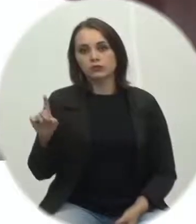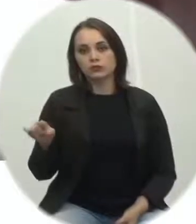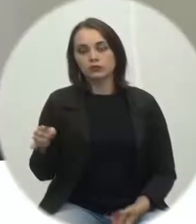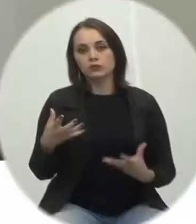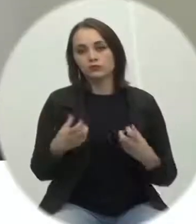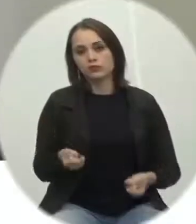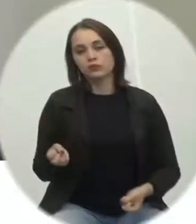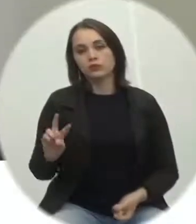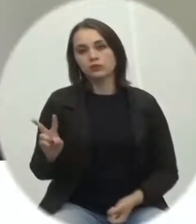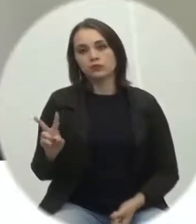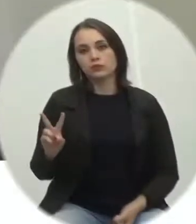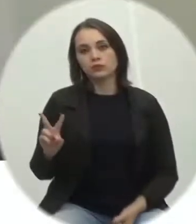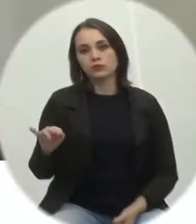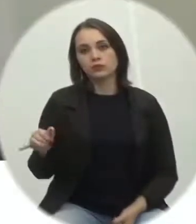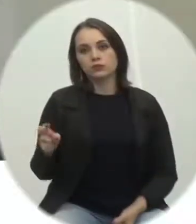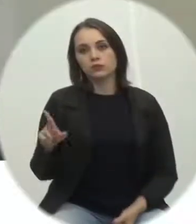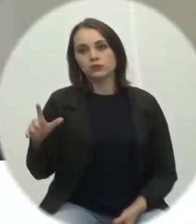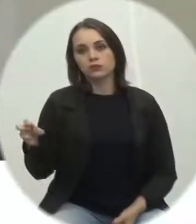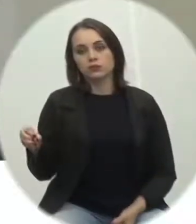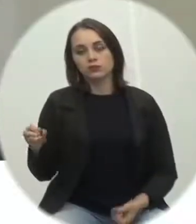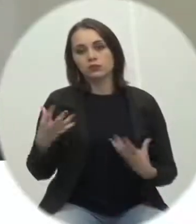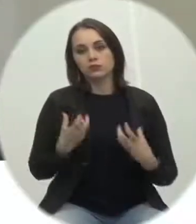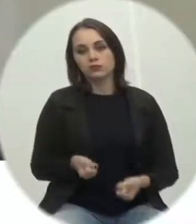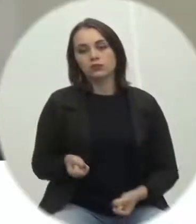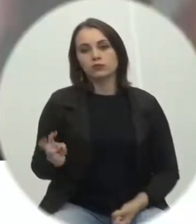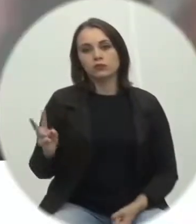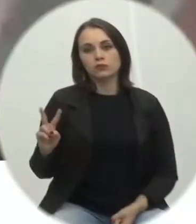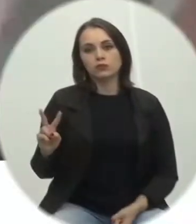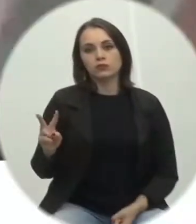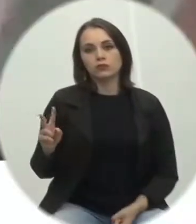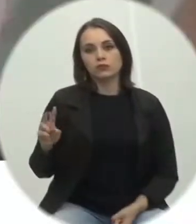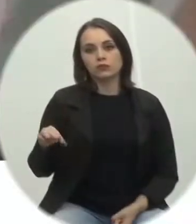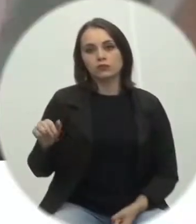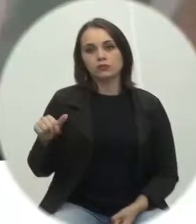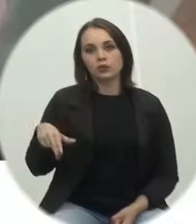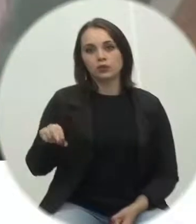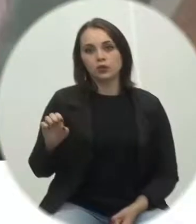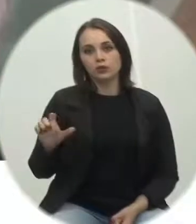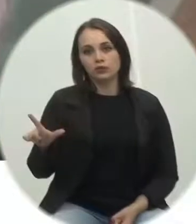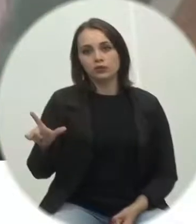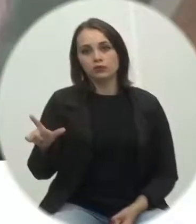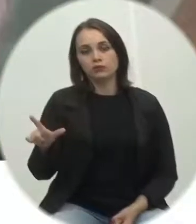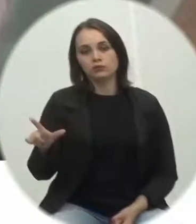Favorável. A favor, vereador Júlio Kaminski. Favorável, presidente. A favor, vereador Manuel Rossecki.